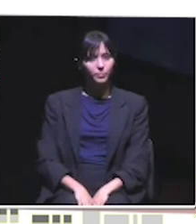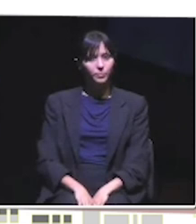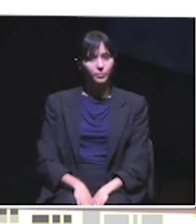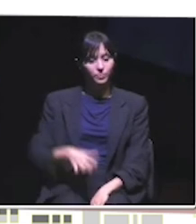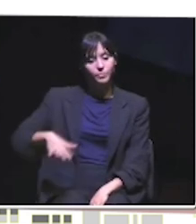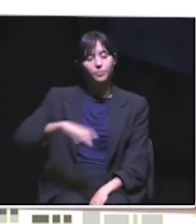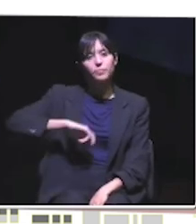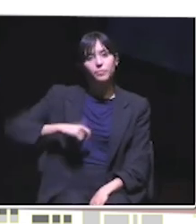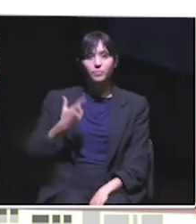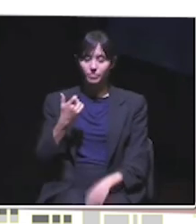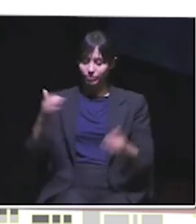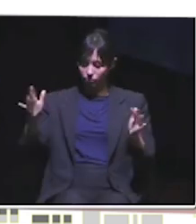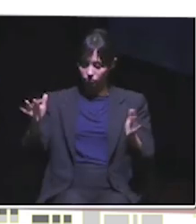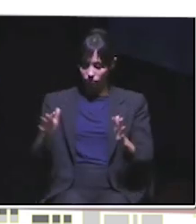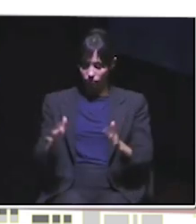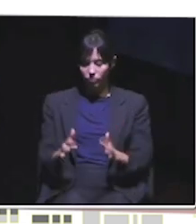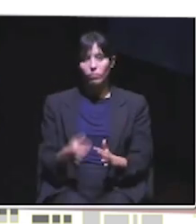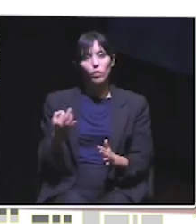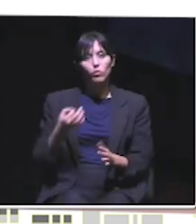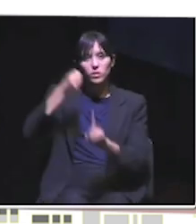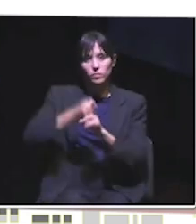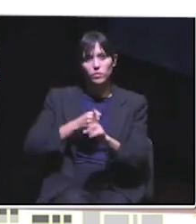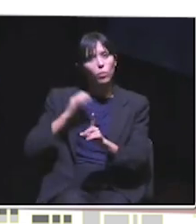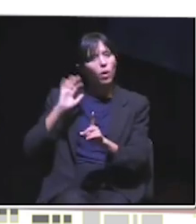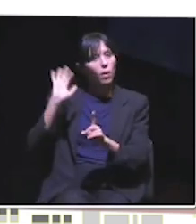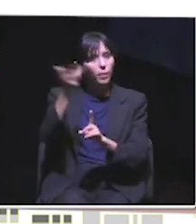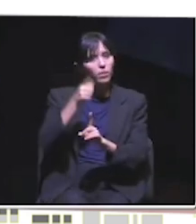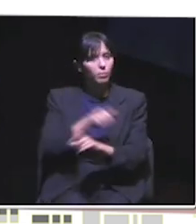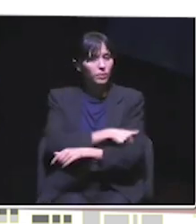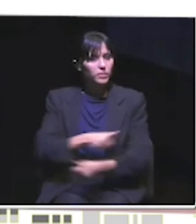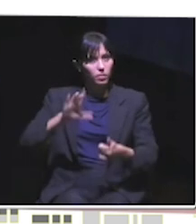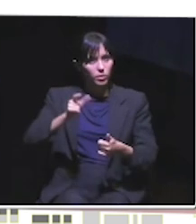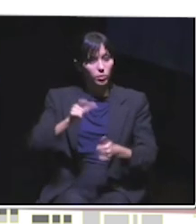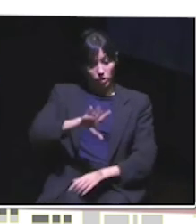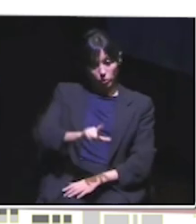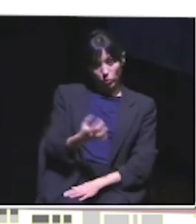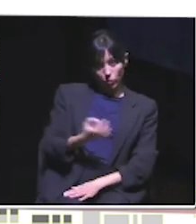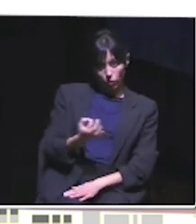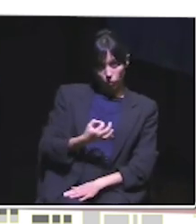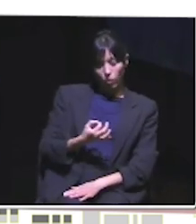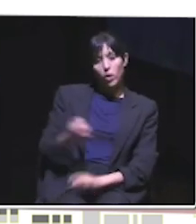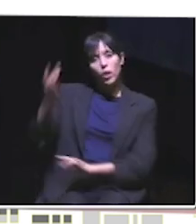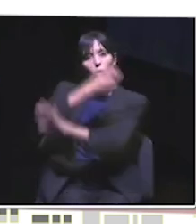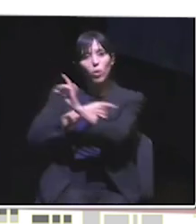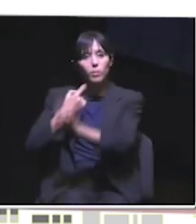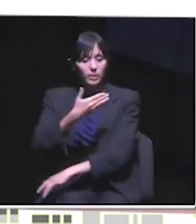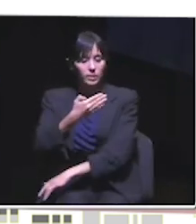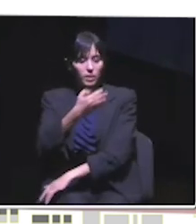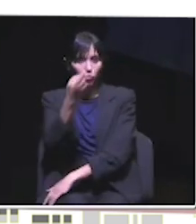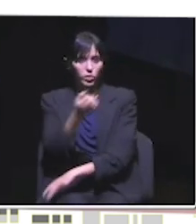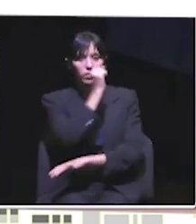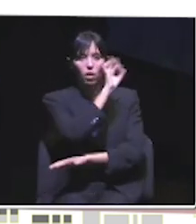de espaços verdes é um dos maiores desafios ambientais que as cidades europeias enfrentam. Lisboa, segundo a Agência Ambiental Europeia, tem apenas 17% de cobertura